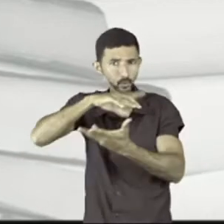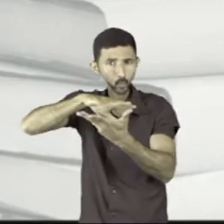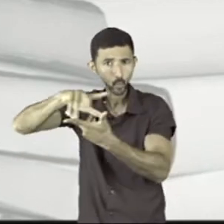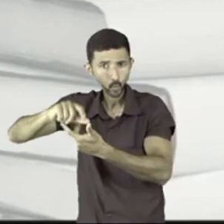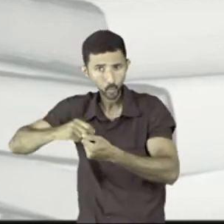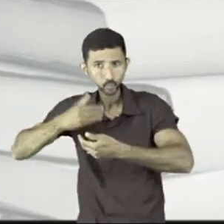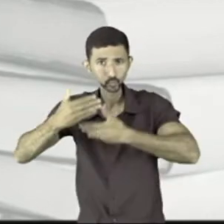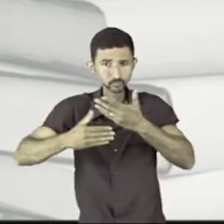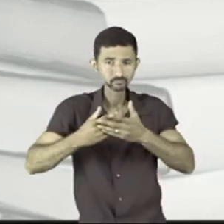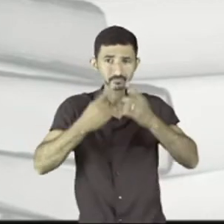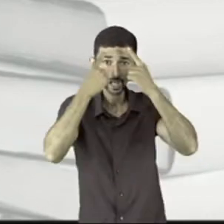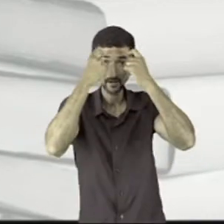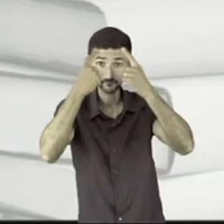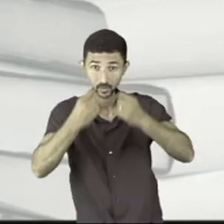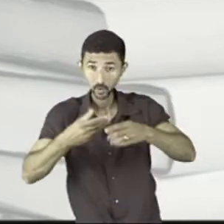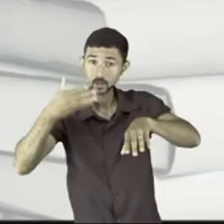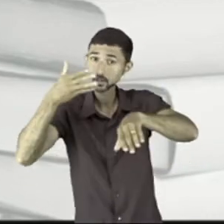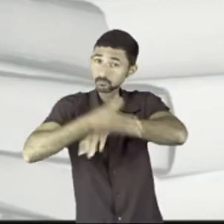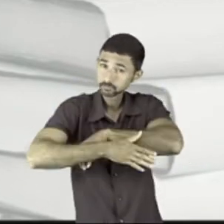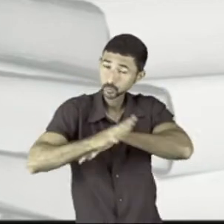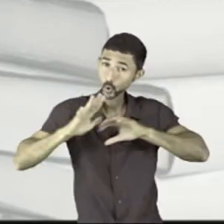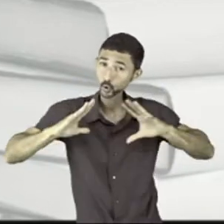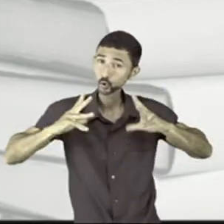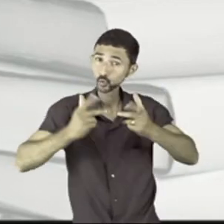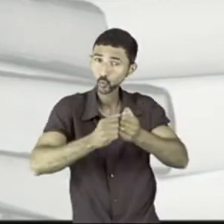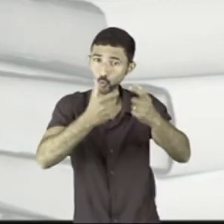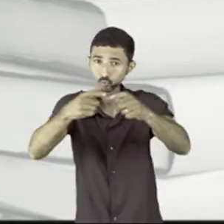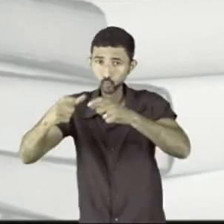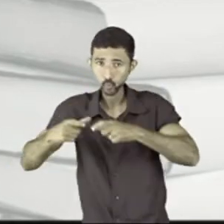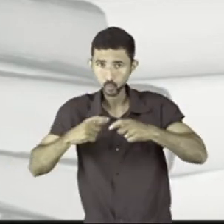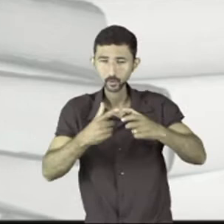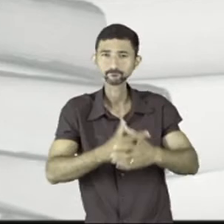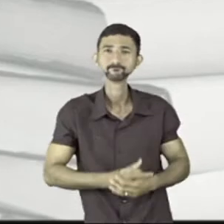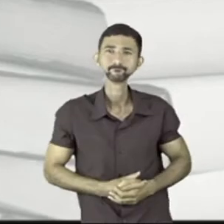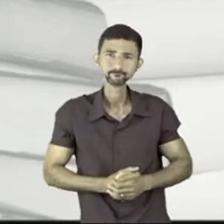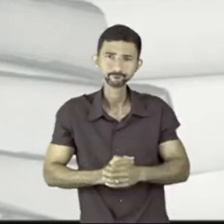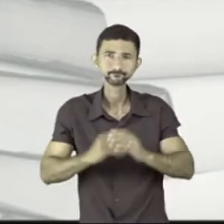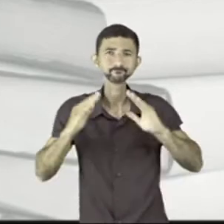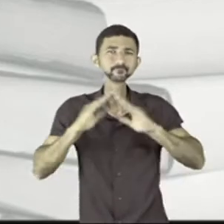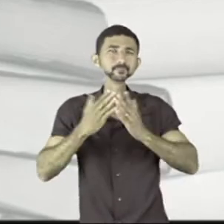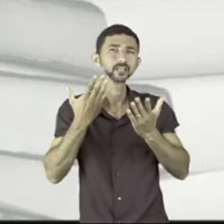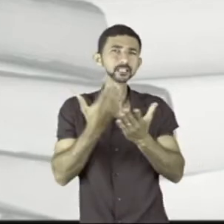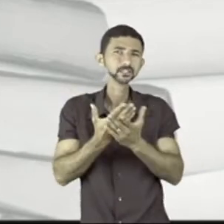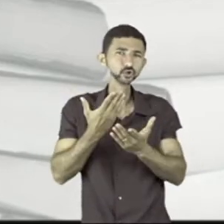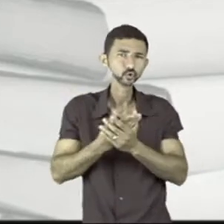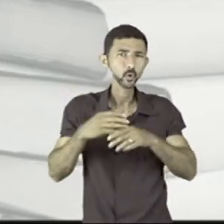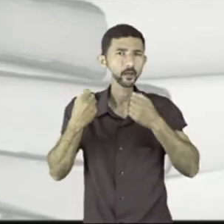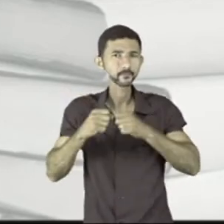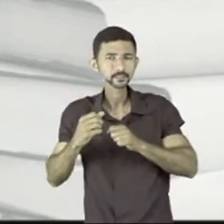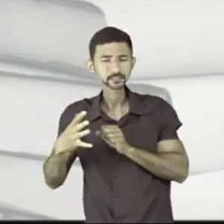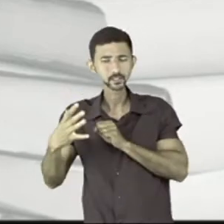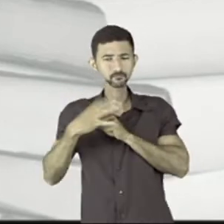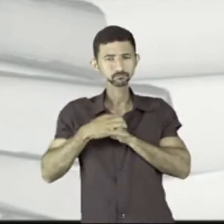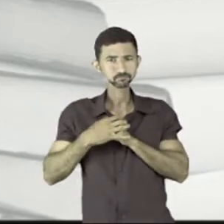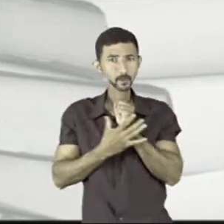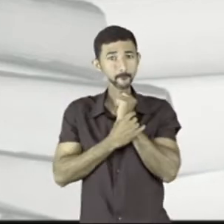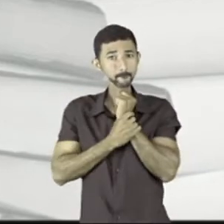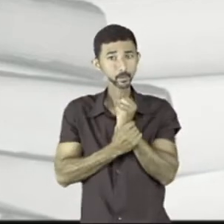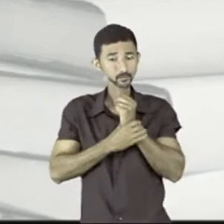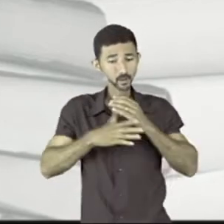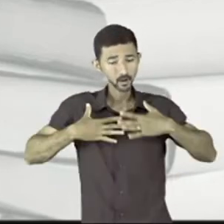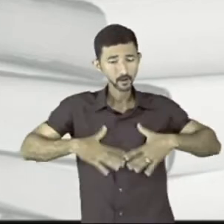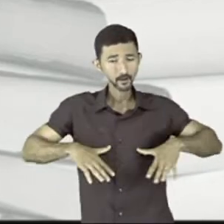e a violência se faz presente em todos os lugares. As escolas, que deveriam ser seguras e